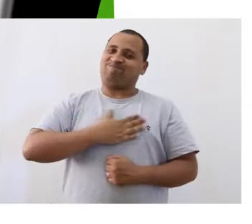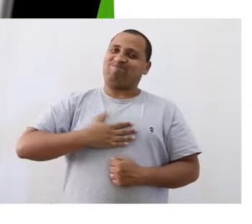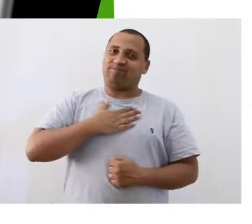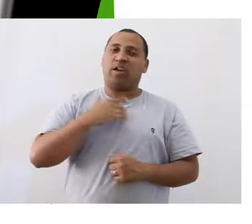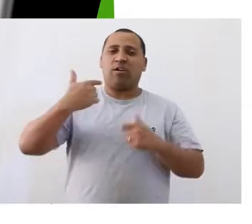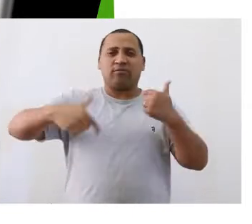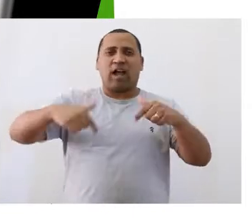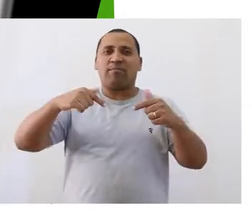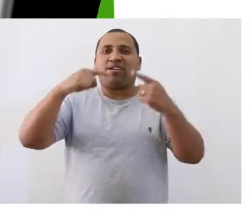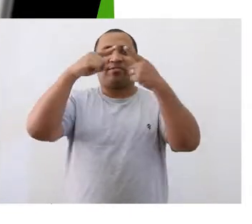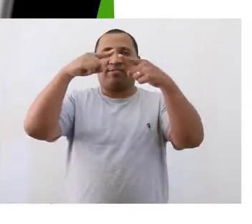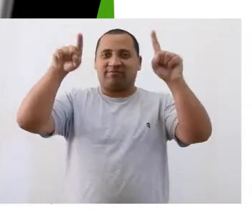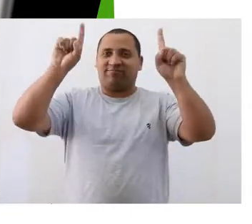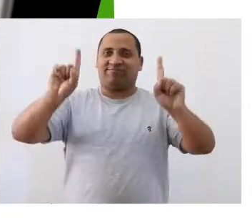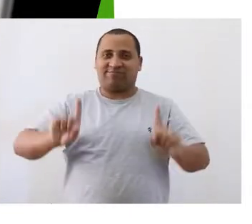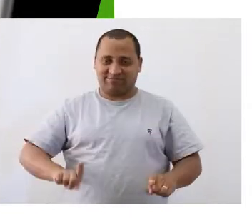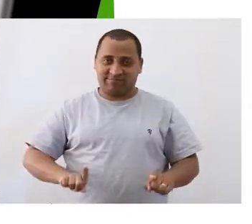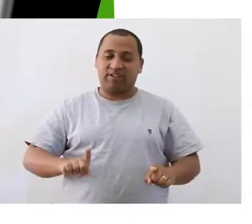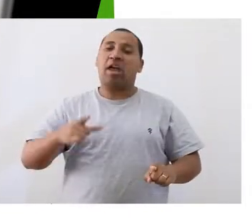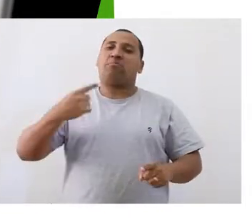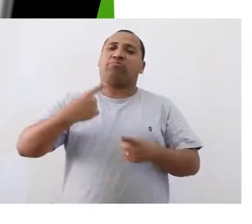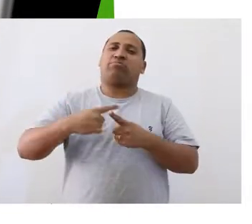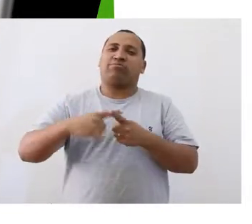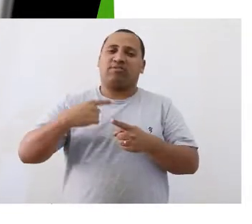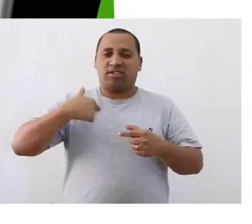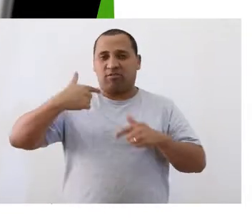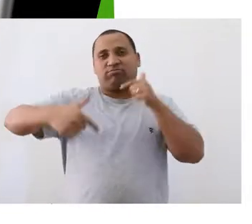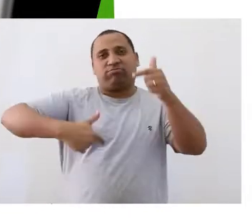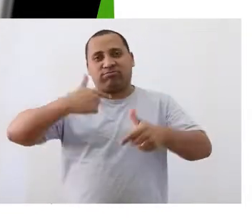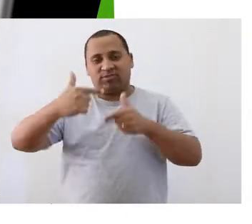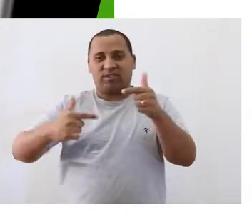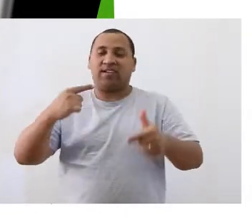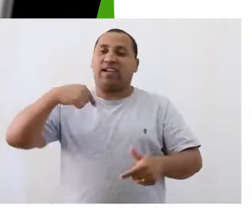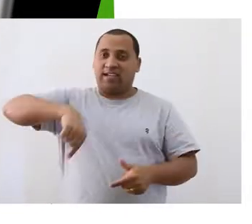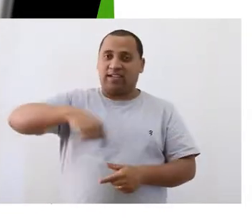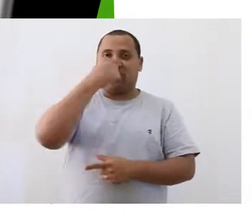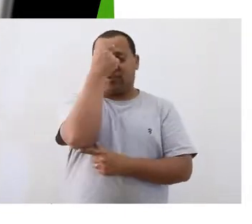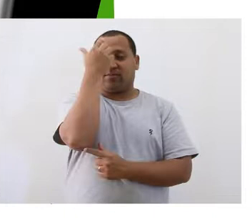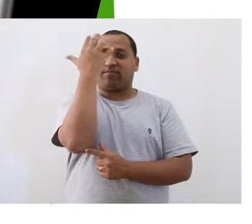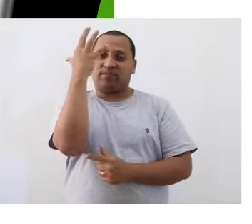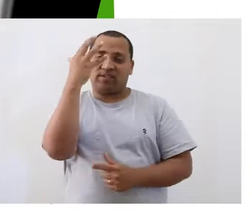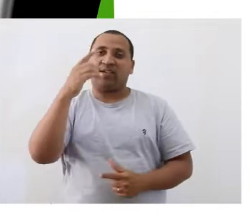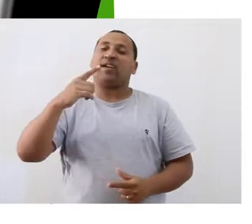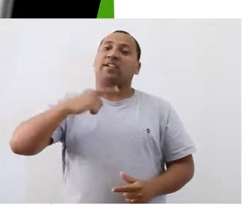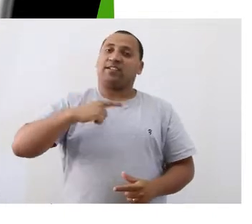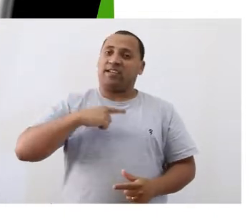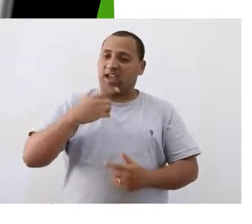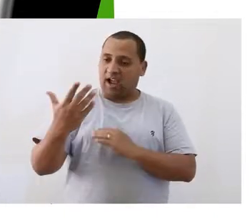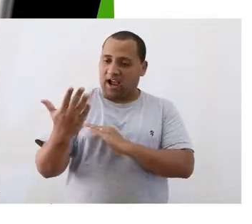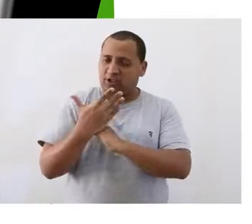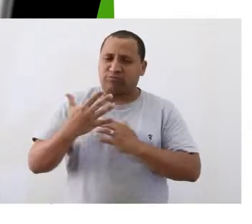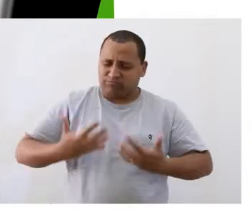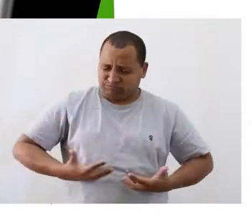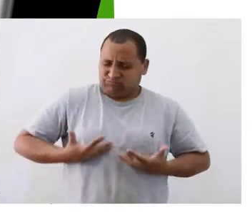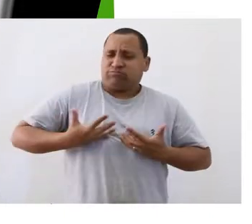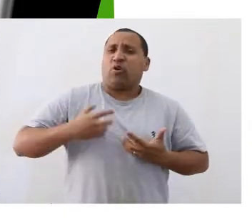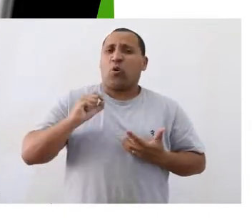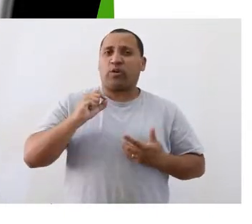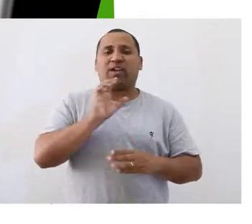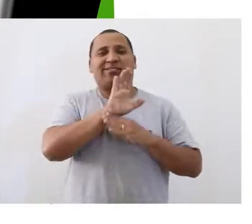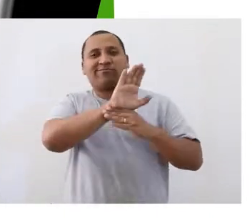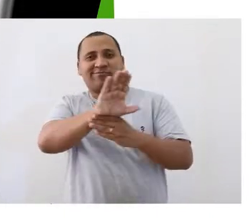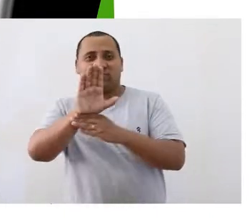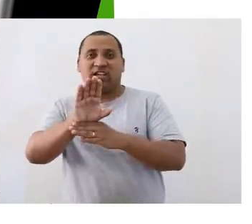de ser servidor público, pois na atividade que desempenho na Unipampa, o que me impulsiona é contribuir